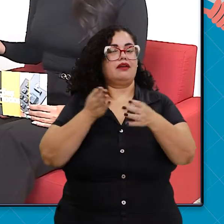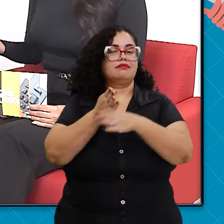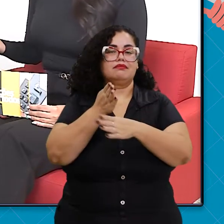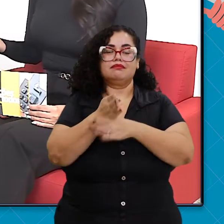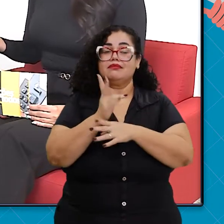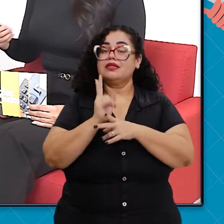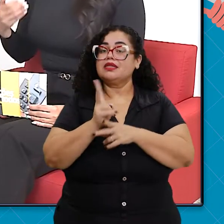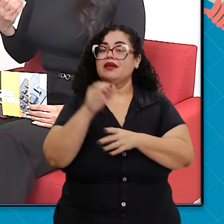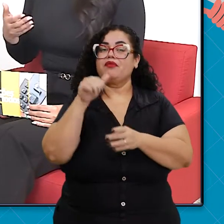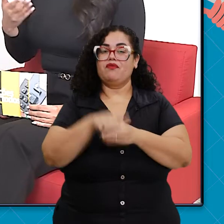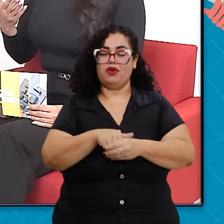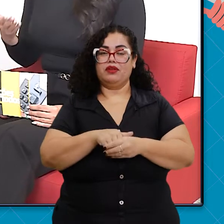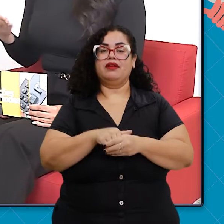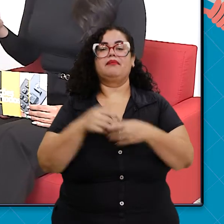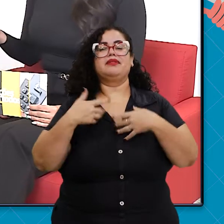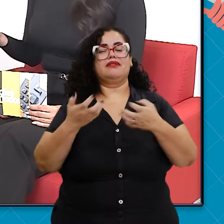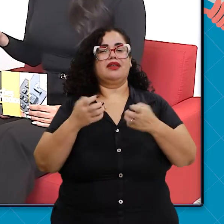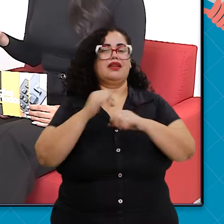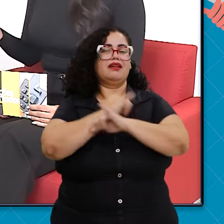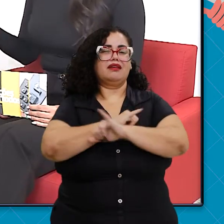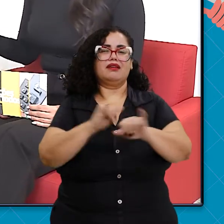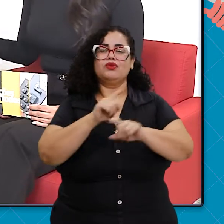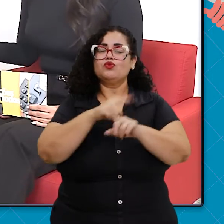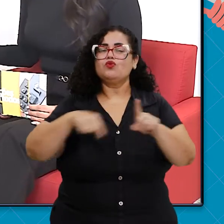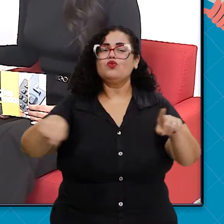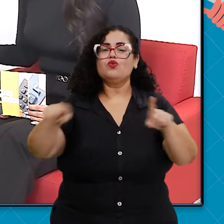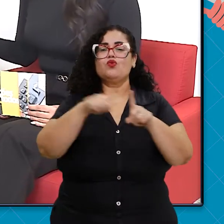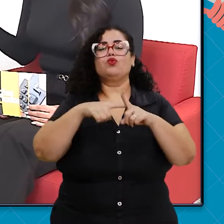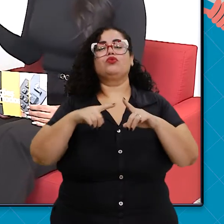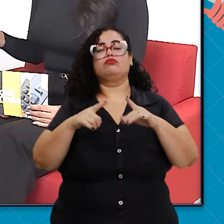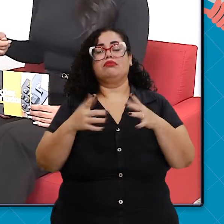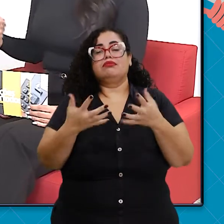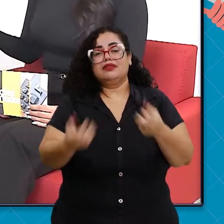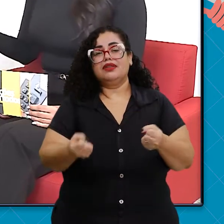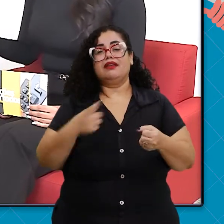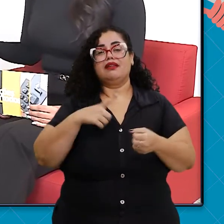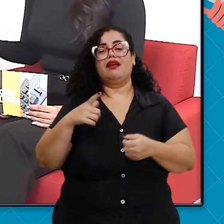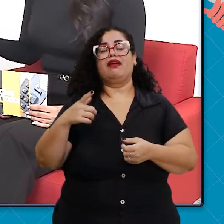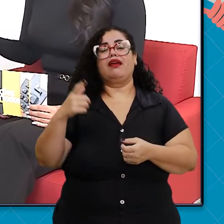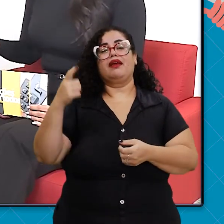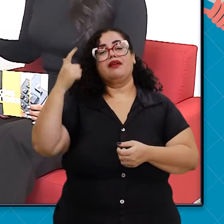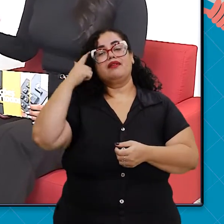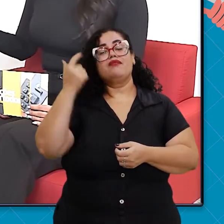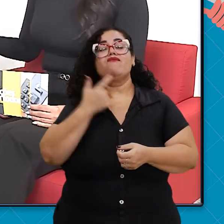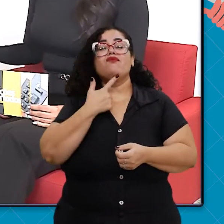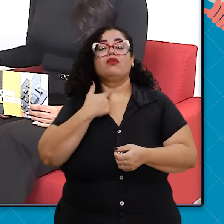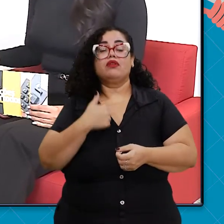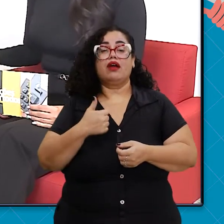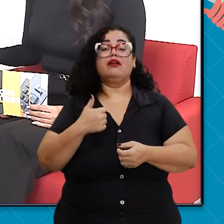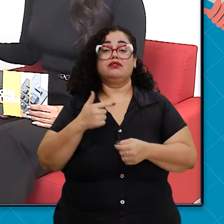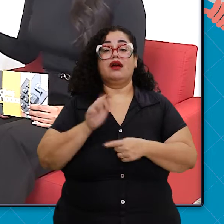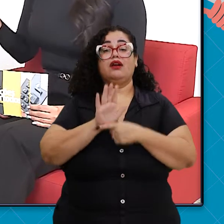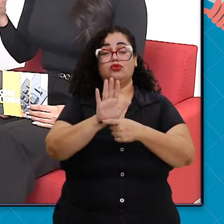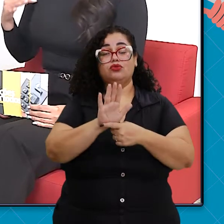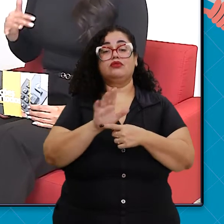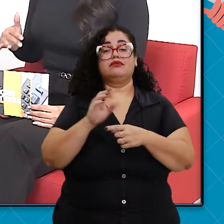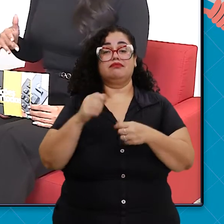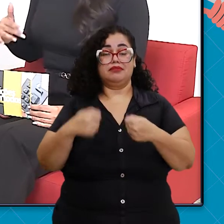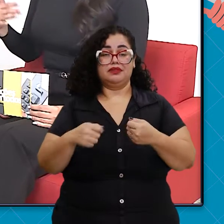e votar. Mas a gente queria que todo mundo pudesse fazer isso, todo mundo tivesse essa mesma vontade e essa mesma ajuda.